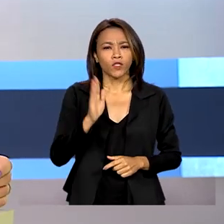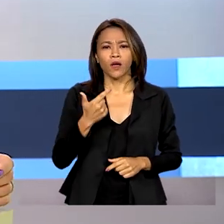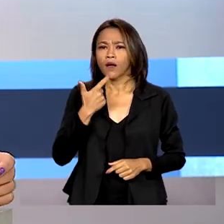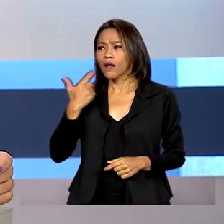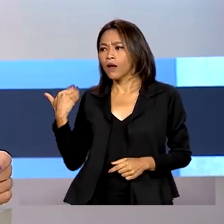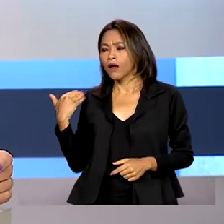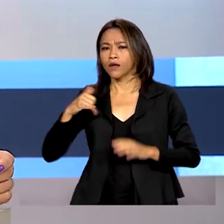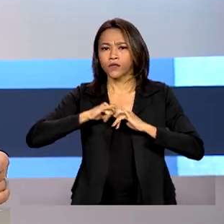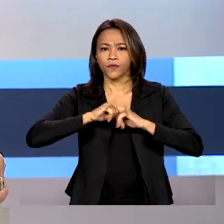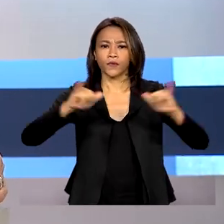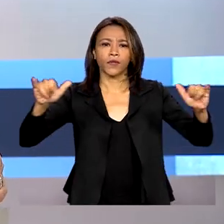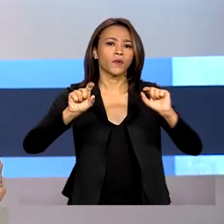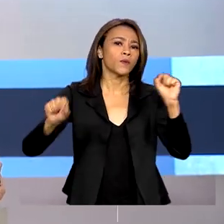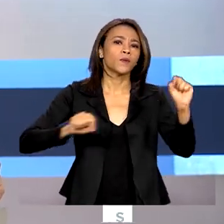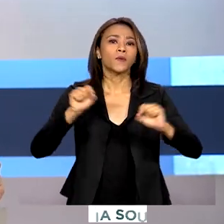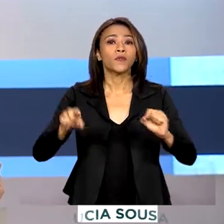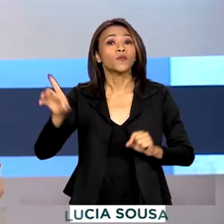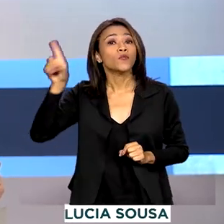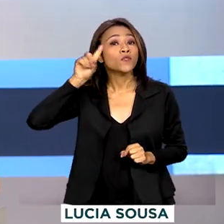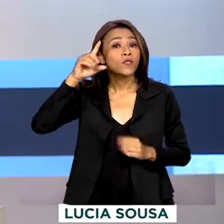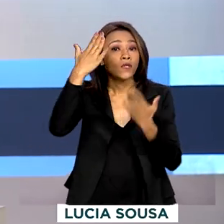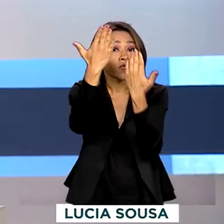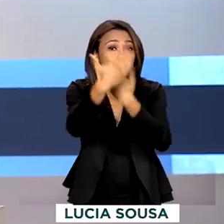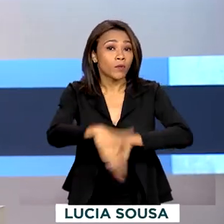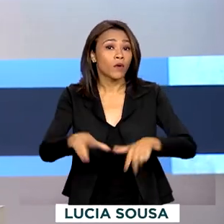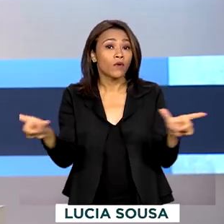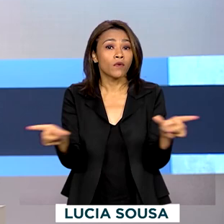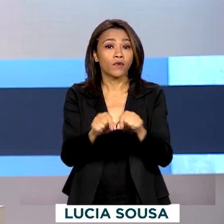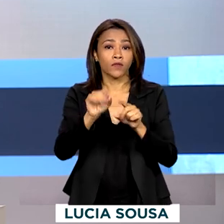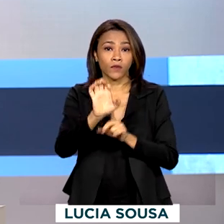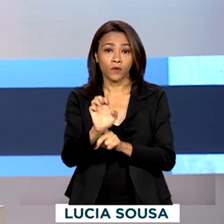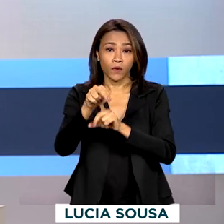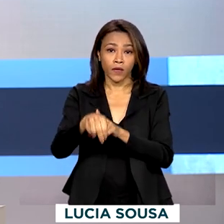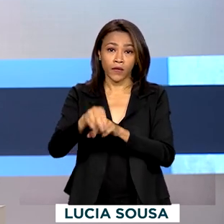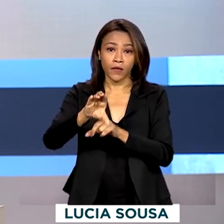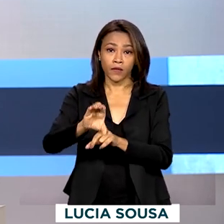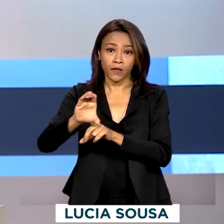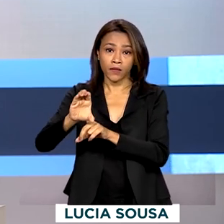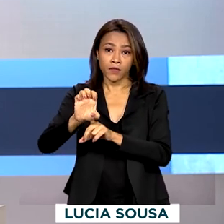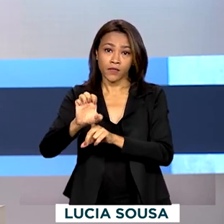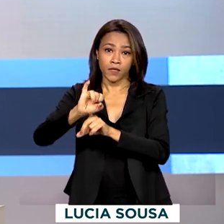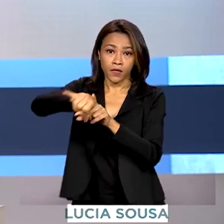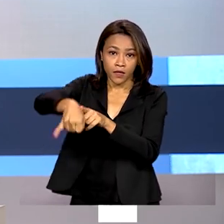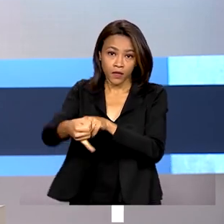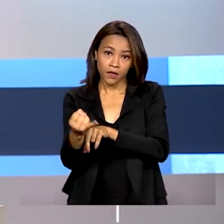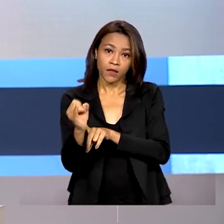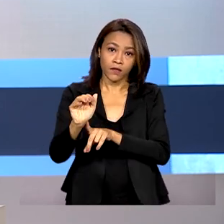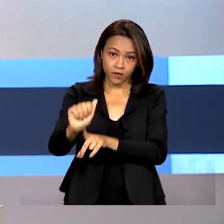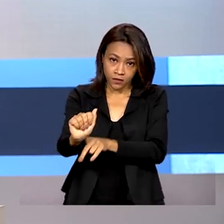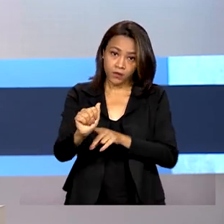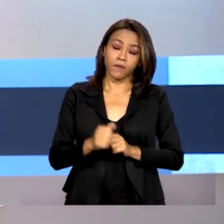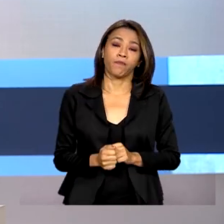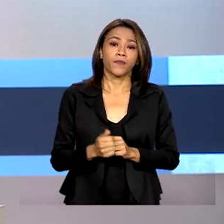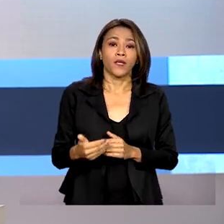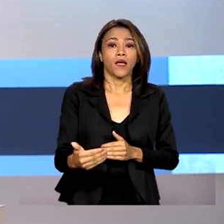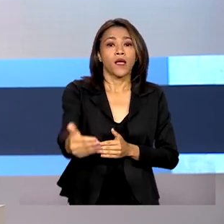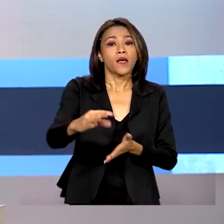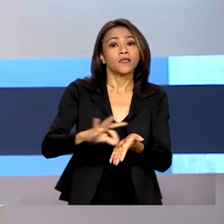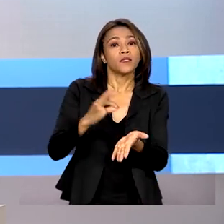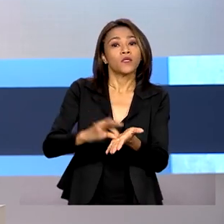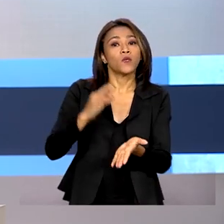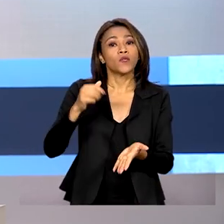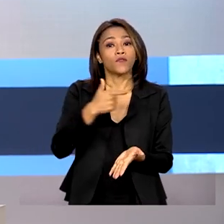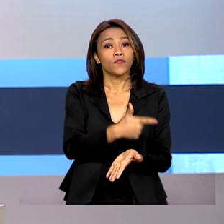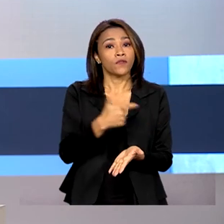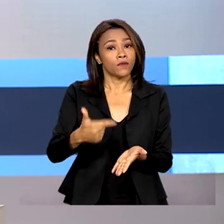divulgadas as datas do Enseja, o Exame Nacional de Certificação de Competências de Jovens e Adultos. As inscrições vão de